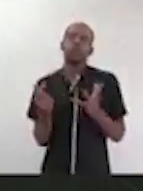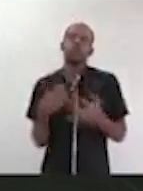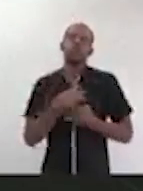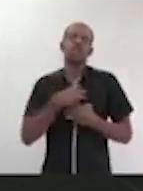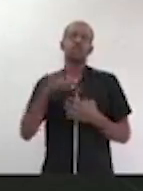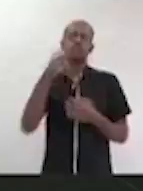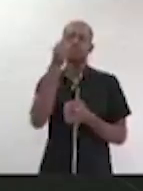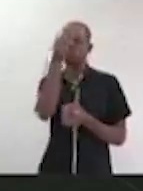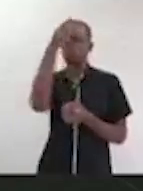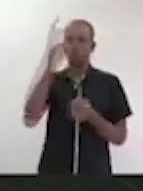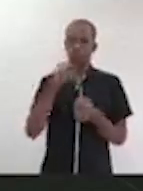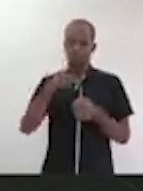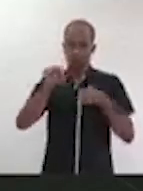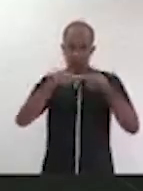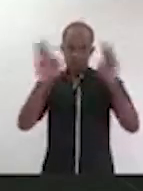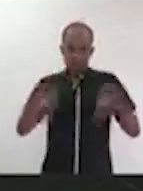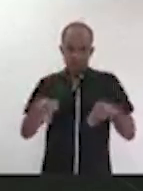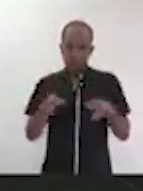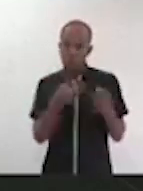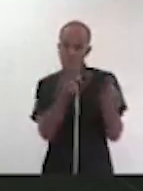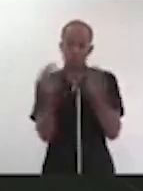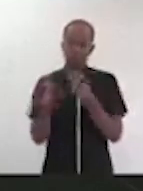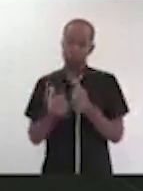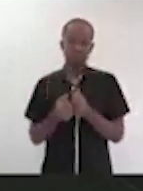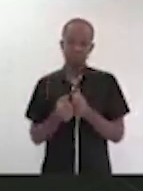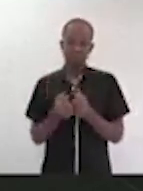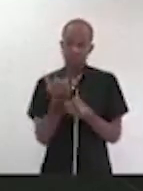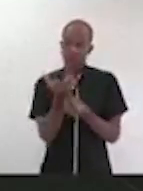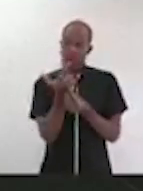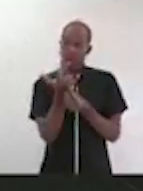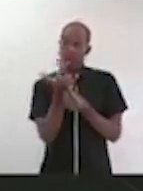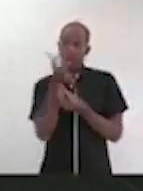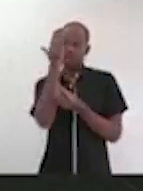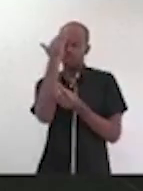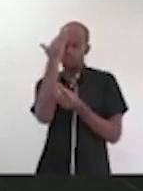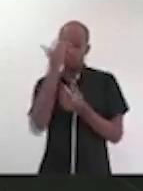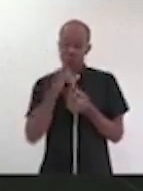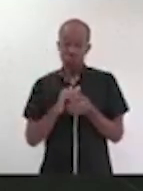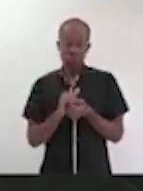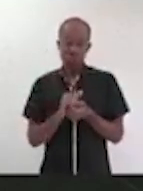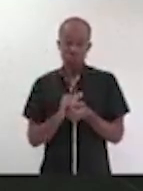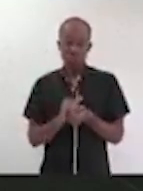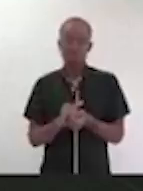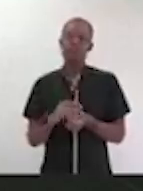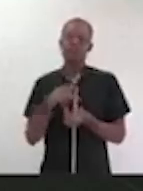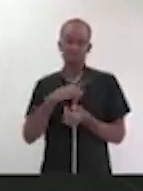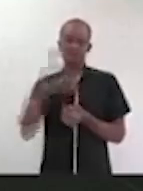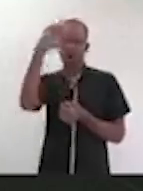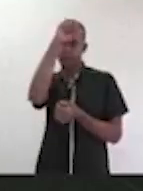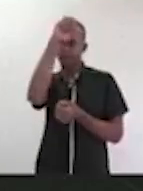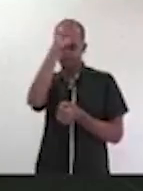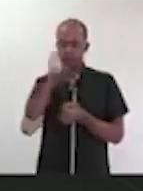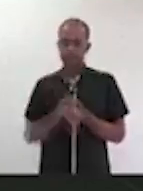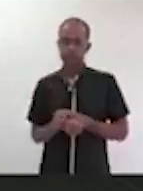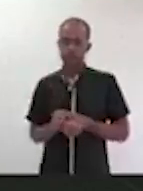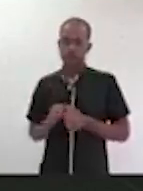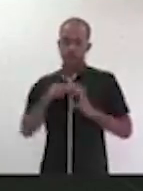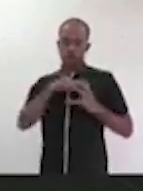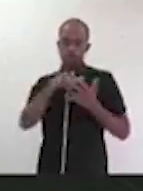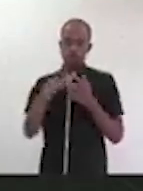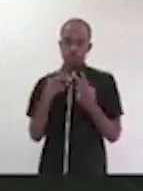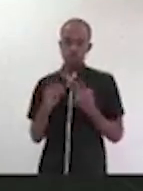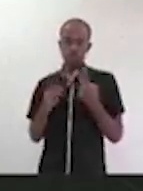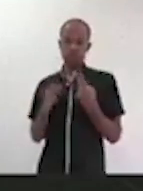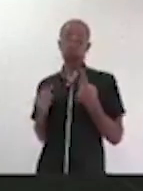fui a tantos museus, não entendo tanto de arte e tenho muito a aprender. E quando você tem que encaixar esses dois mundos dentro de você para ver